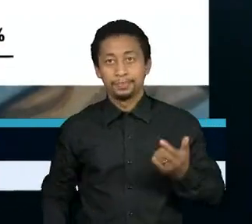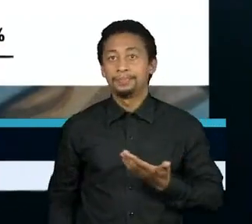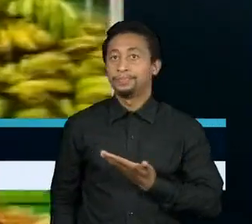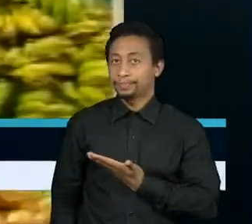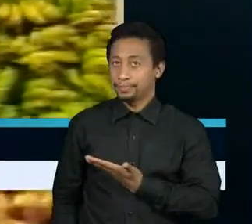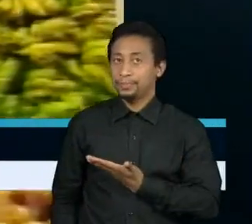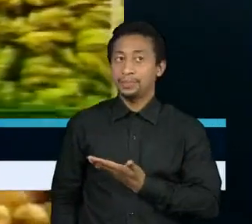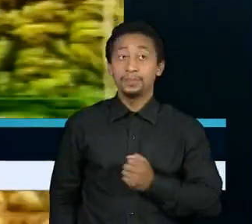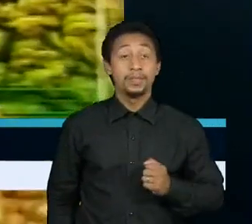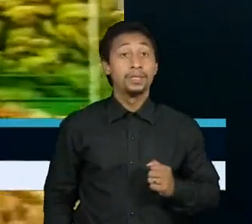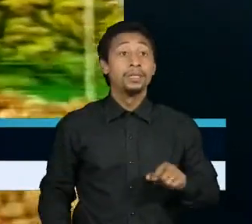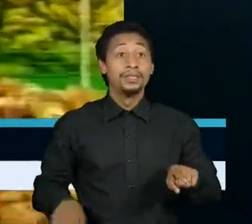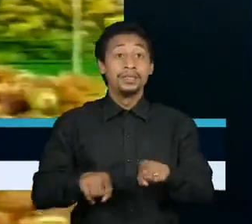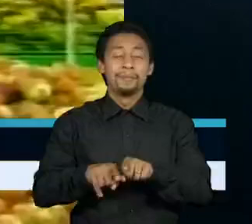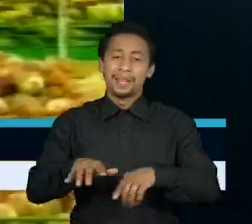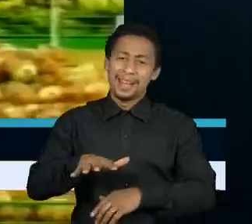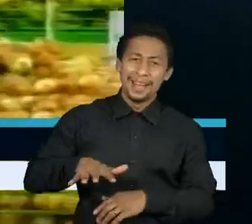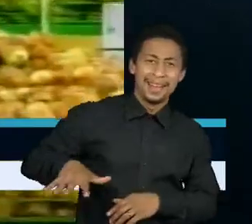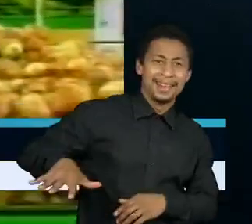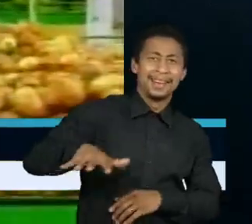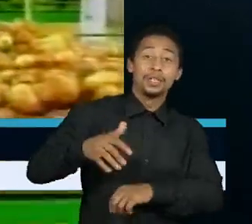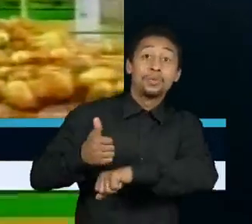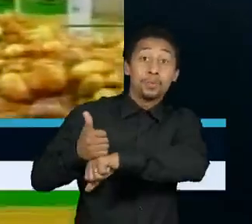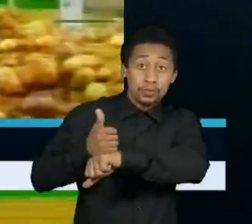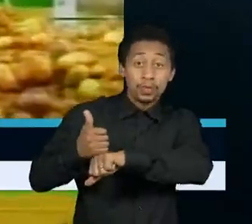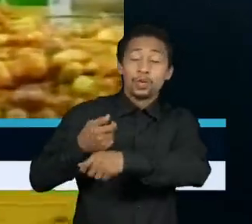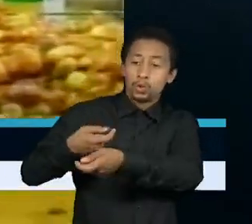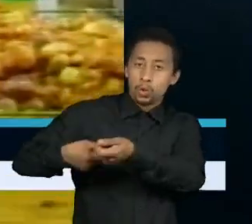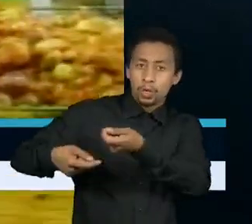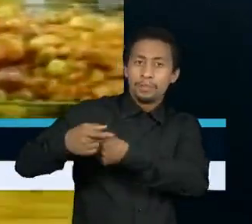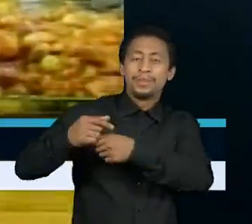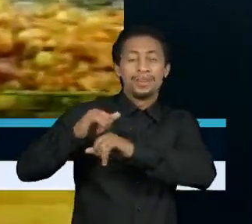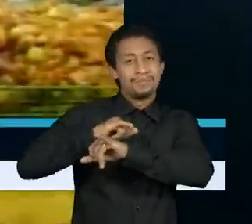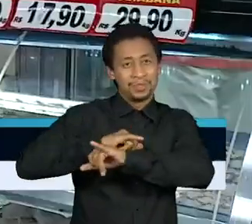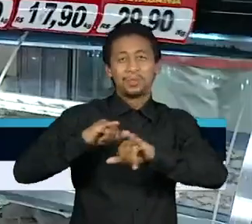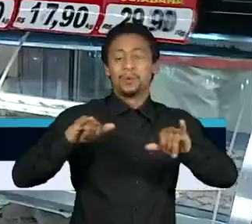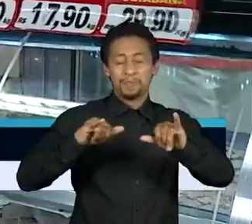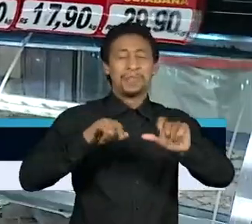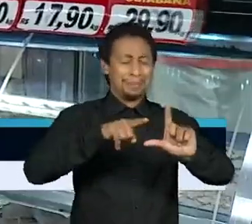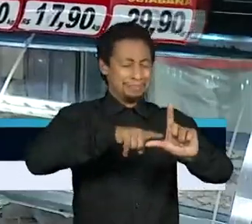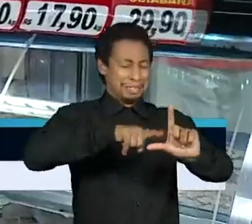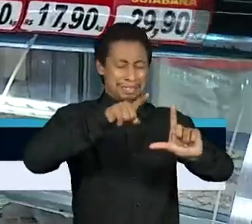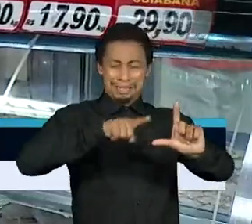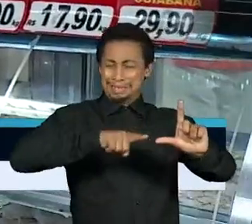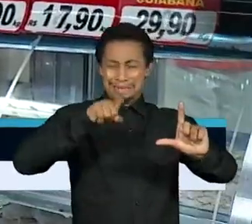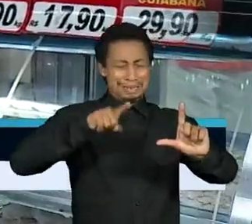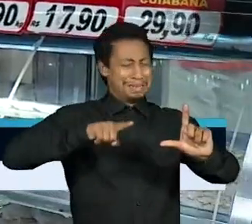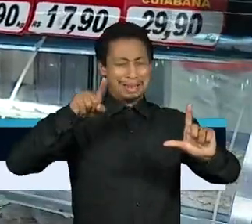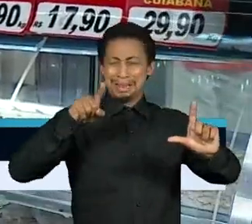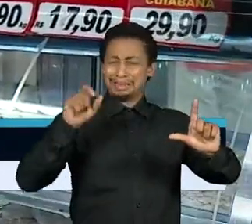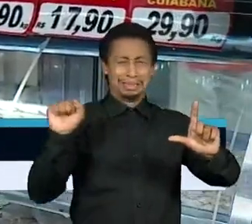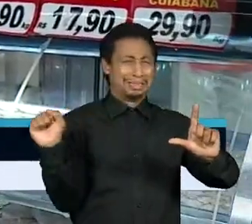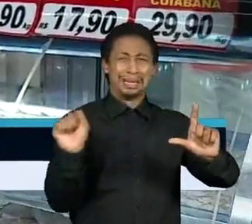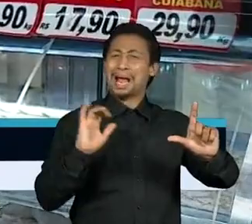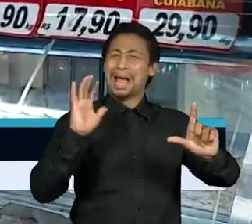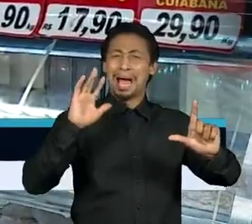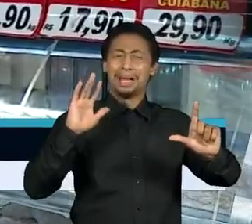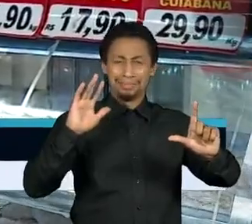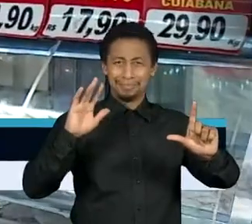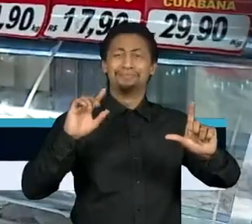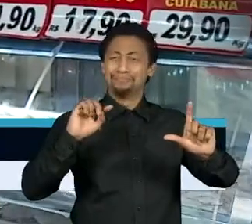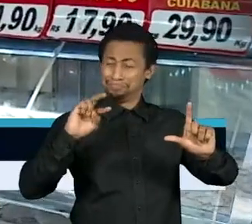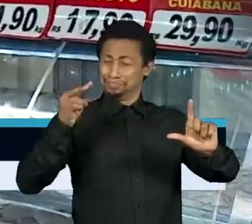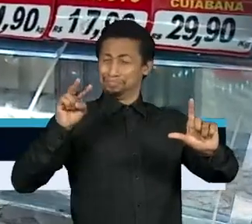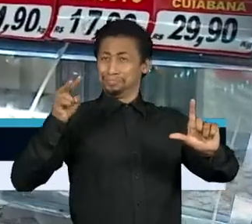Domou um evento perverso, que os economistas chamam de inércia inflacionária. Mas será que esse fenômeno, a